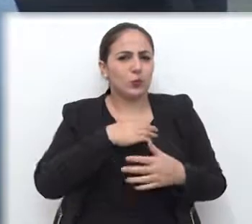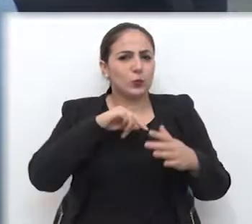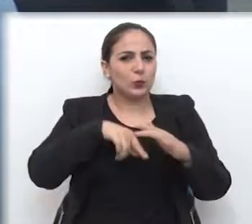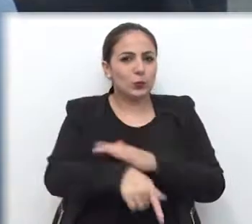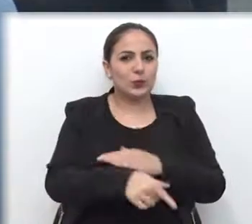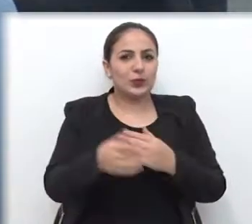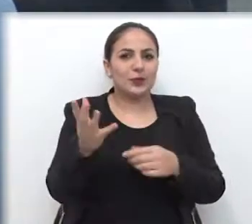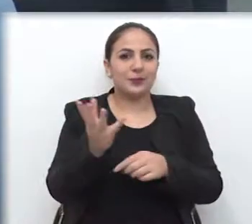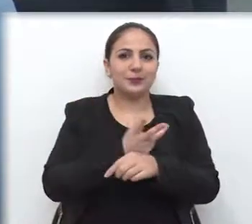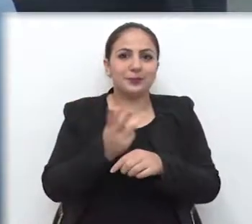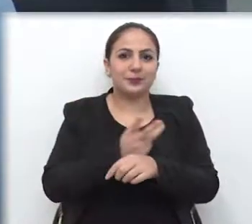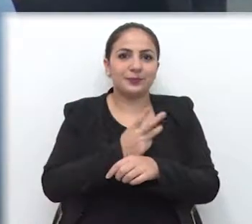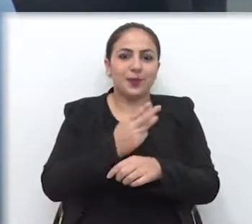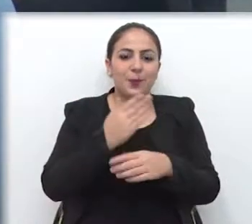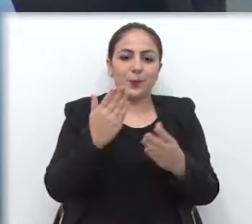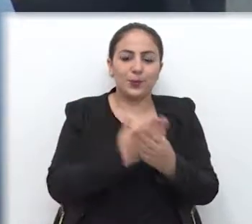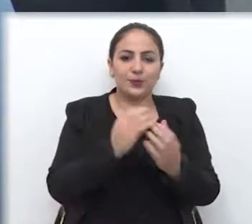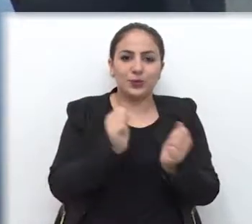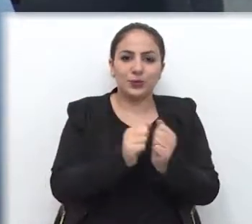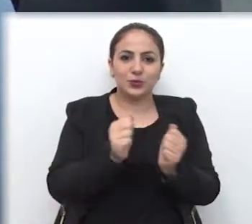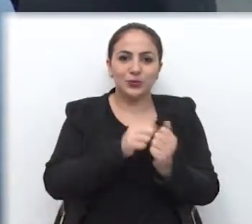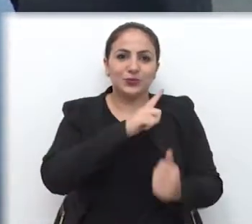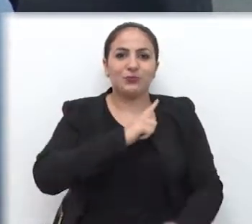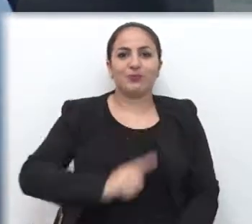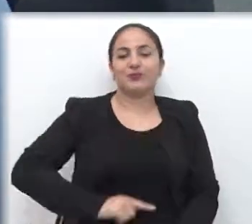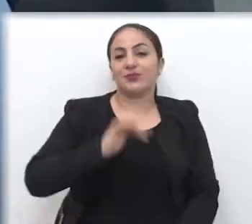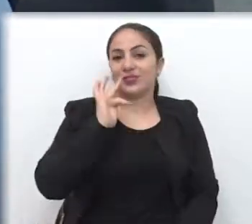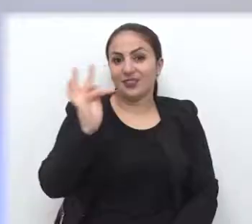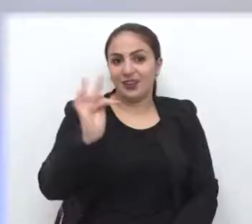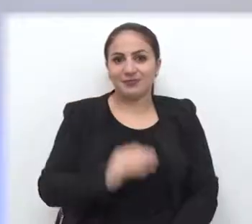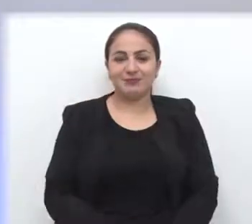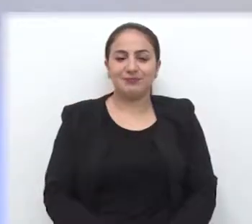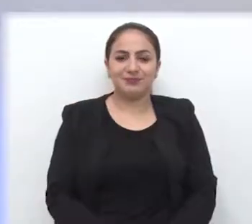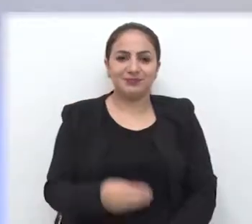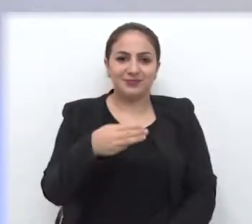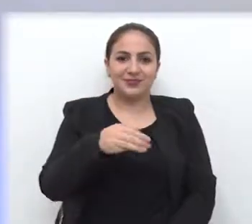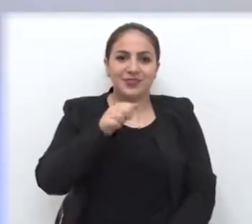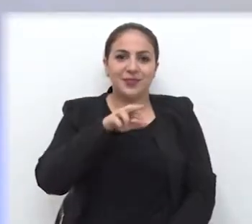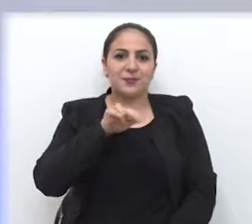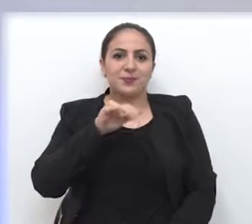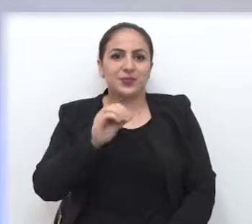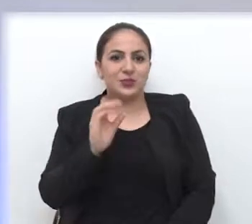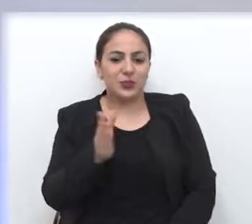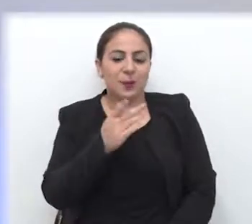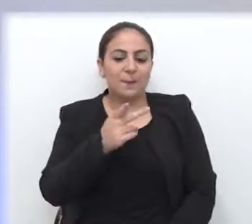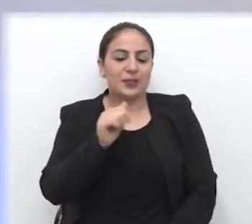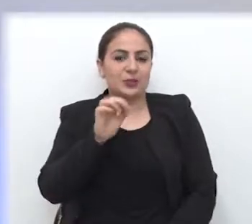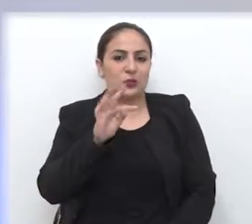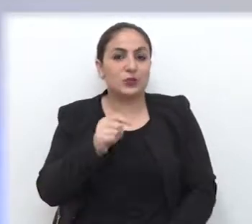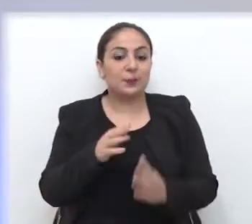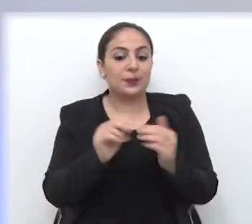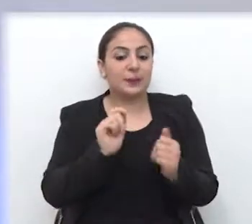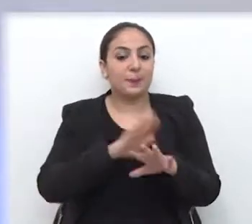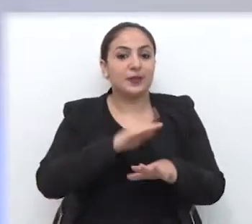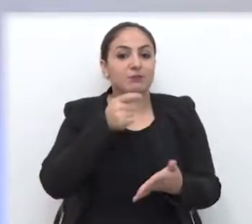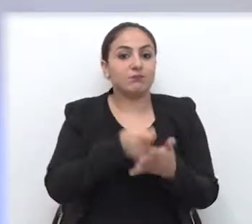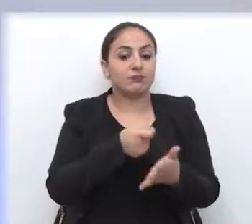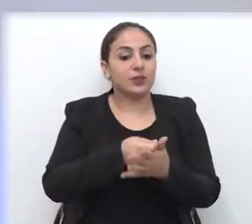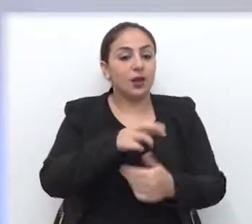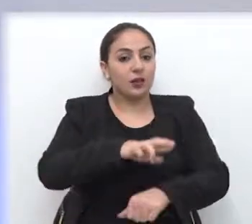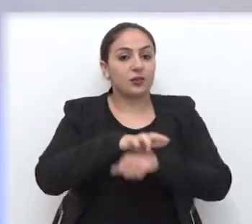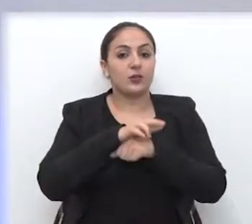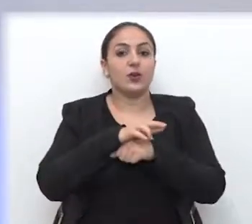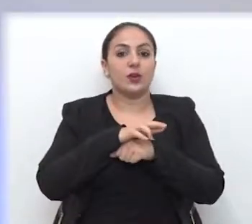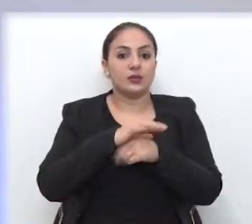intensa para agilizar o processo junto ao governo federal. Márcio Patucci cobra mais segurança nas escolas